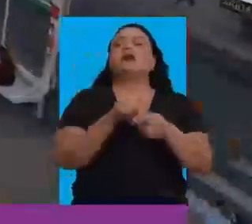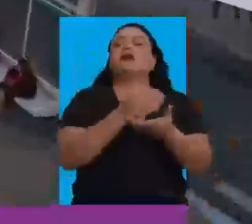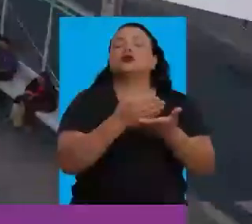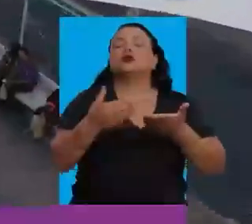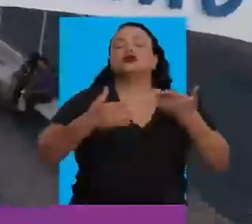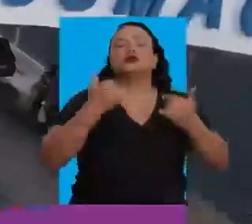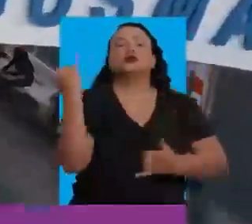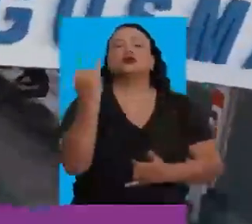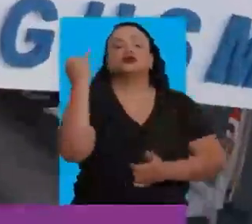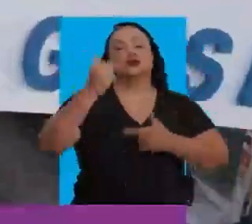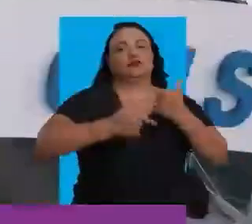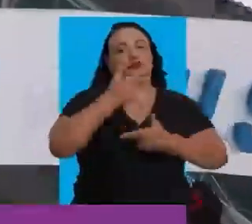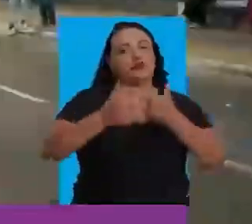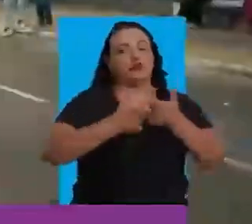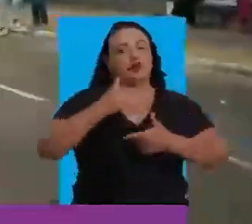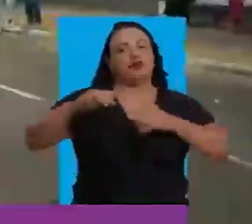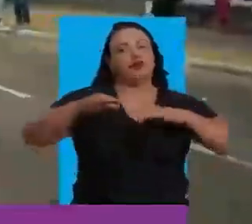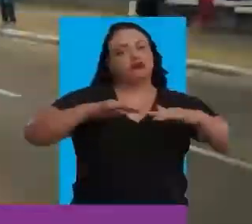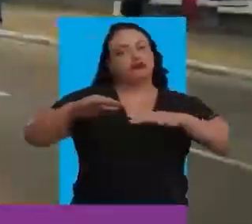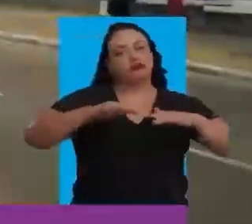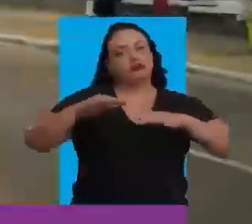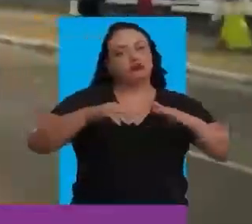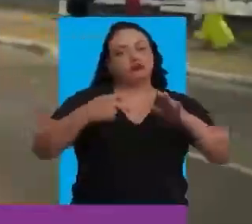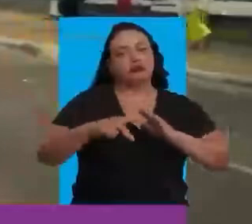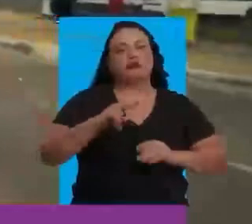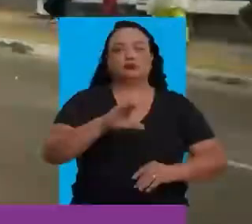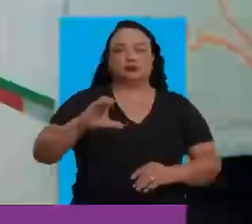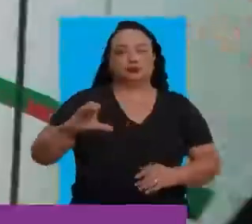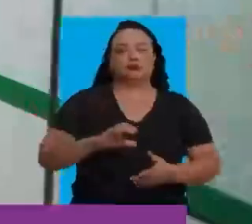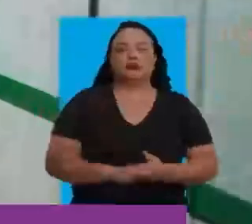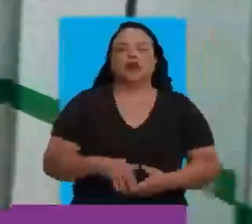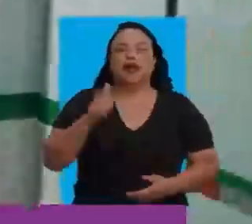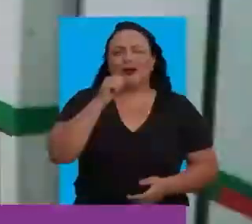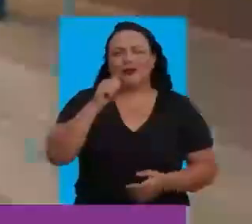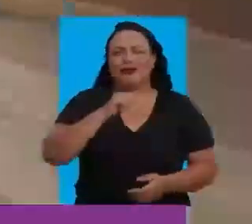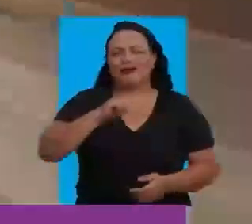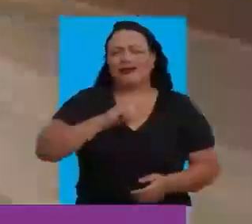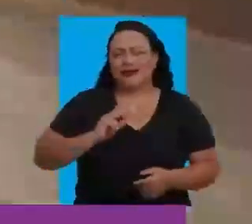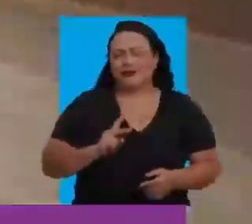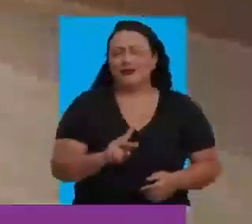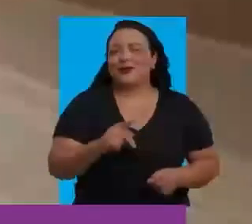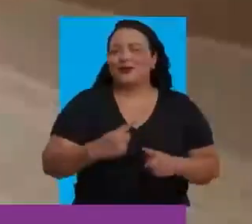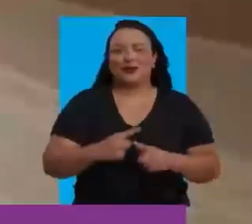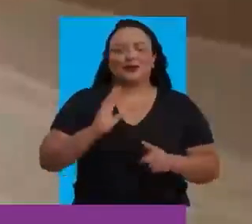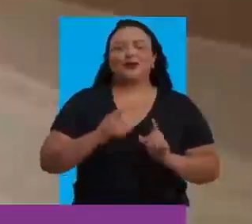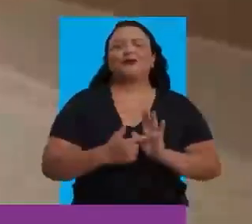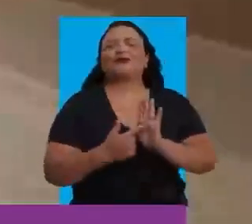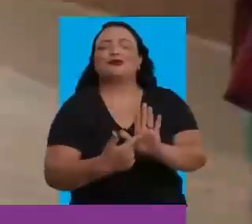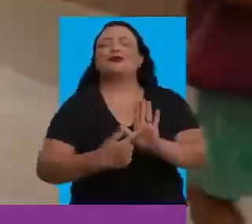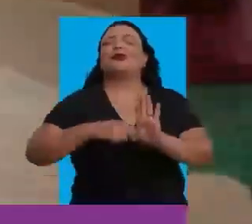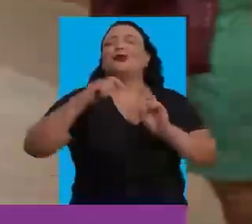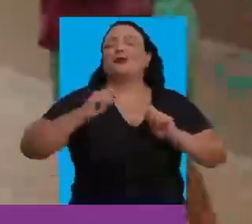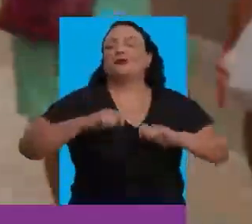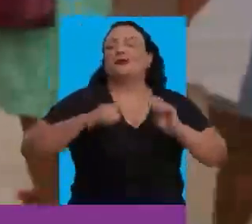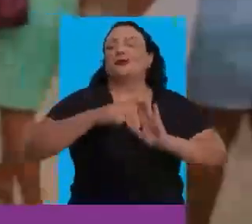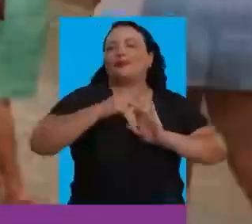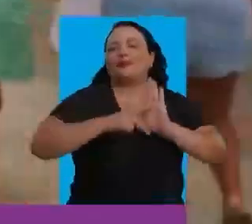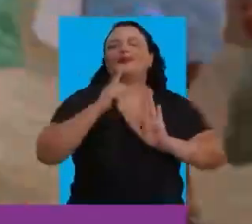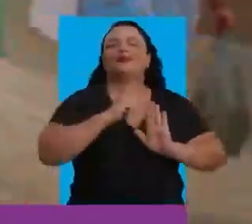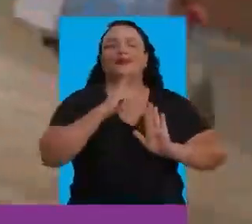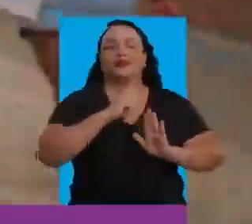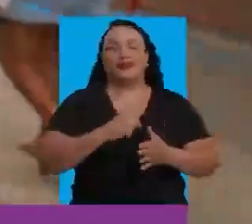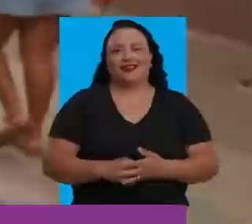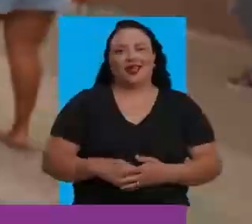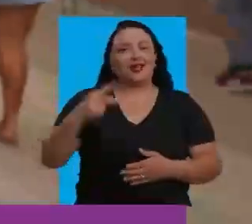que idealizou e iniciou essa importante obra de mobilidade para Conquista. Essa mulher tem que continuar, porque ela já mostrou que tem